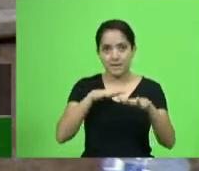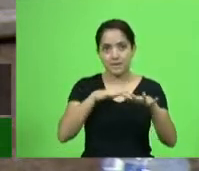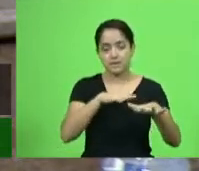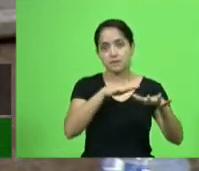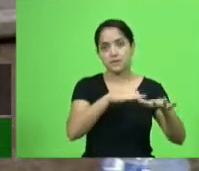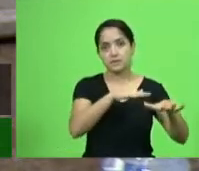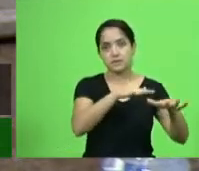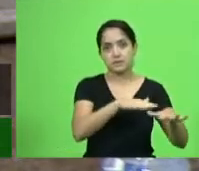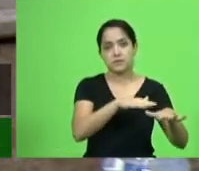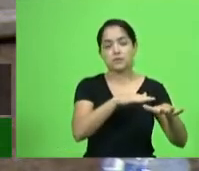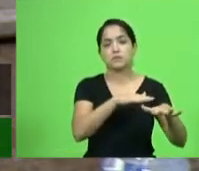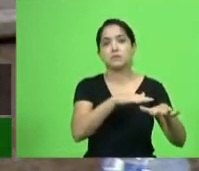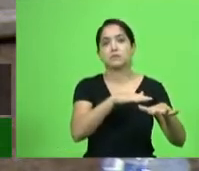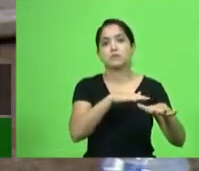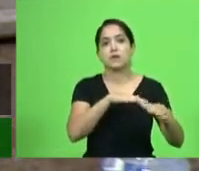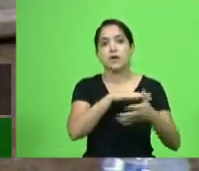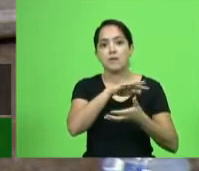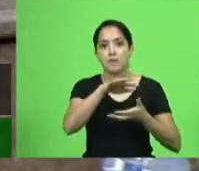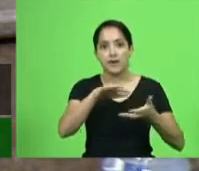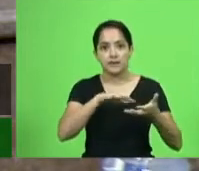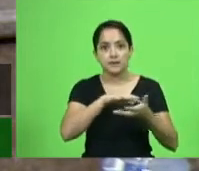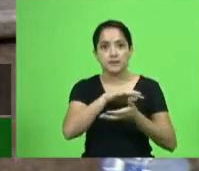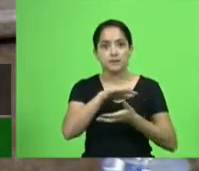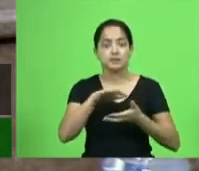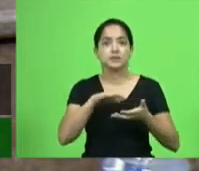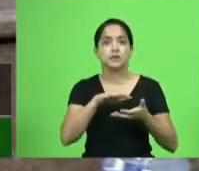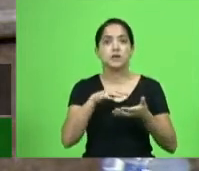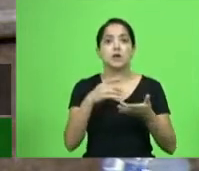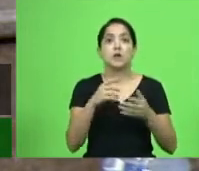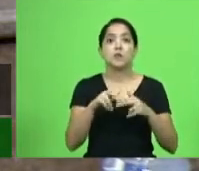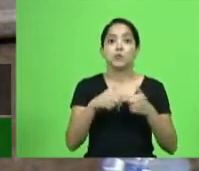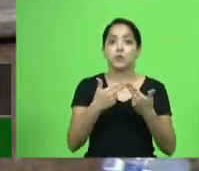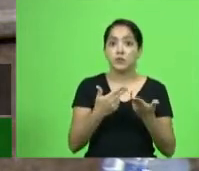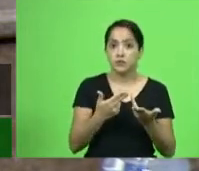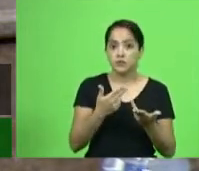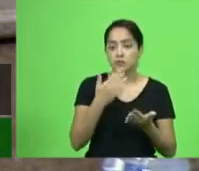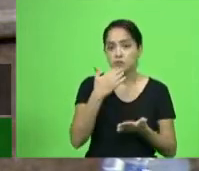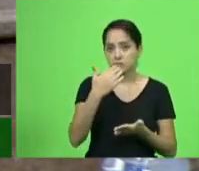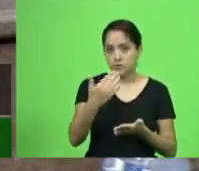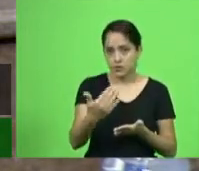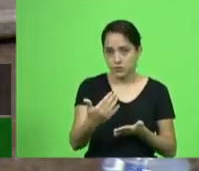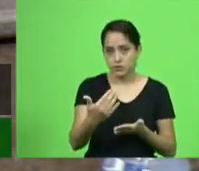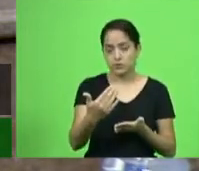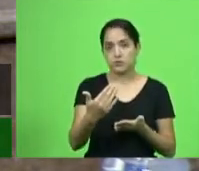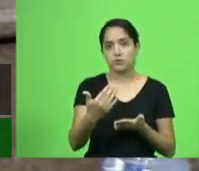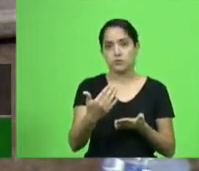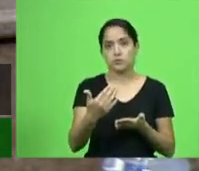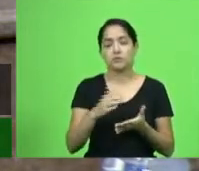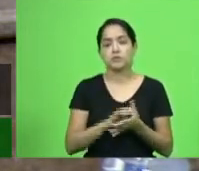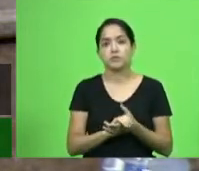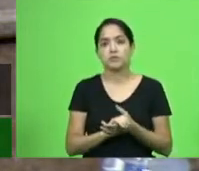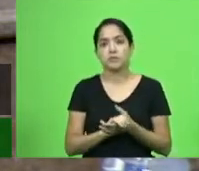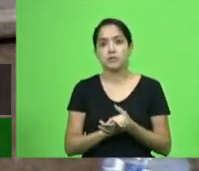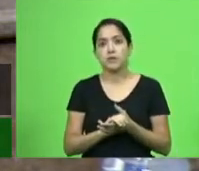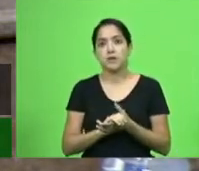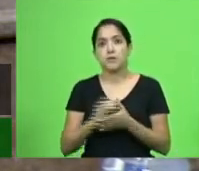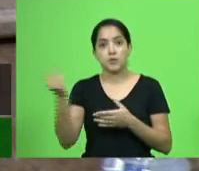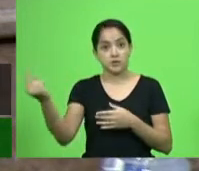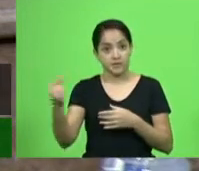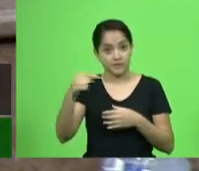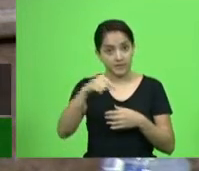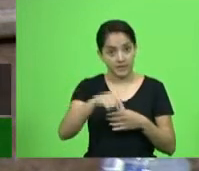a paralisação da ISAMUS. Por isso, aqui, o requerimento, para que a gente possa trazer aqui o